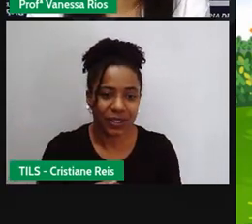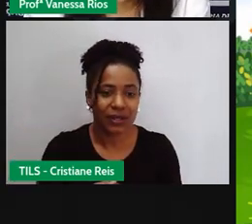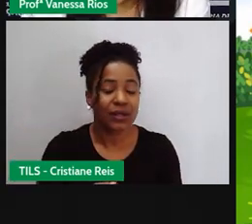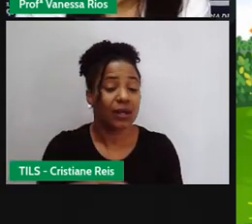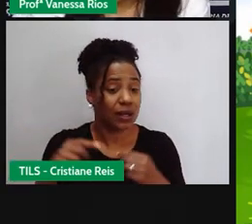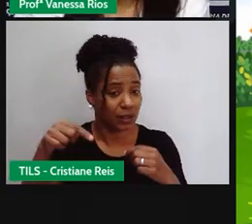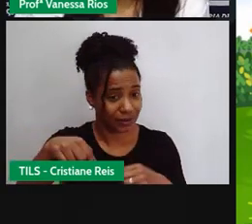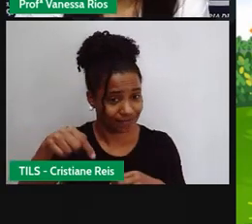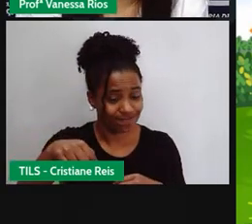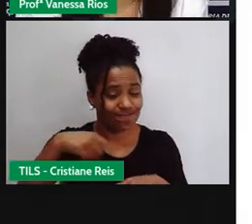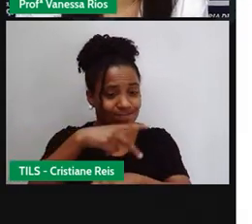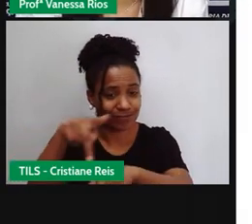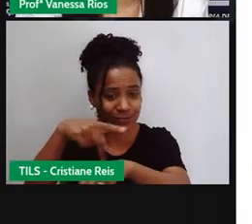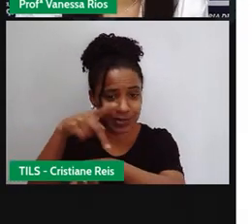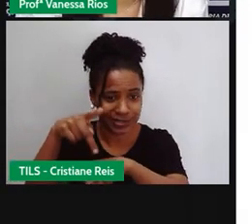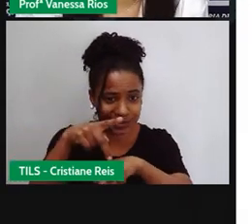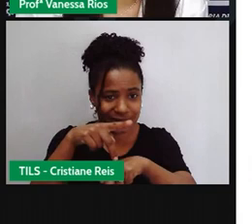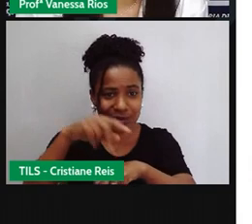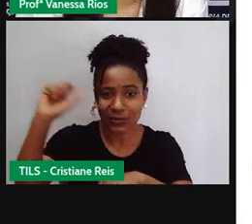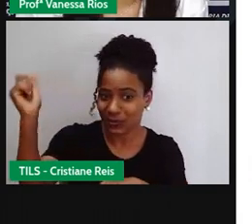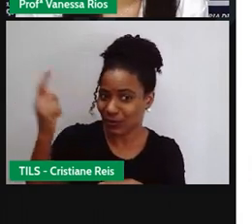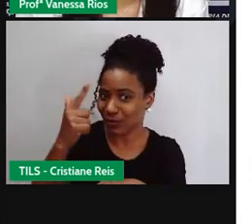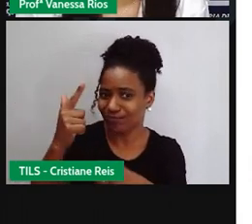aqui no nosso país, que é o Sol.